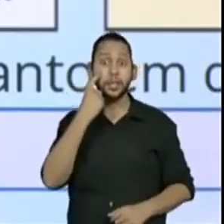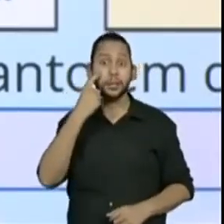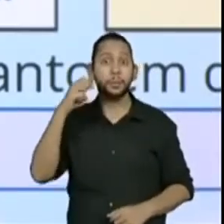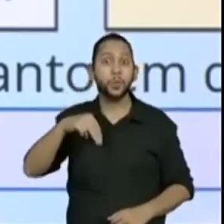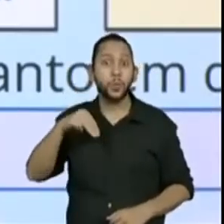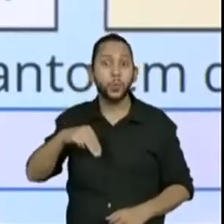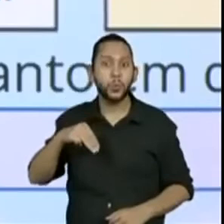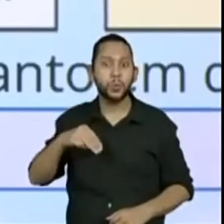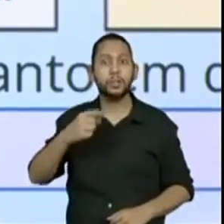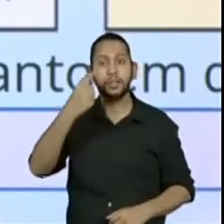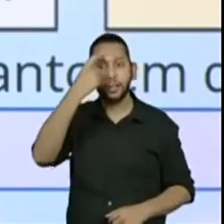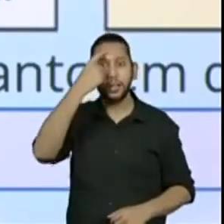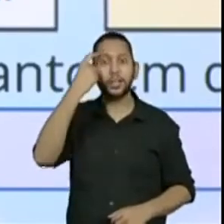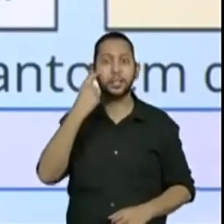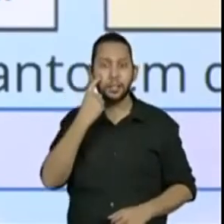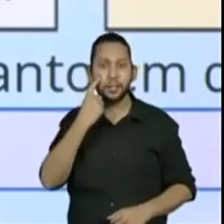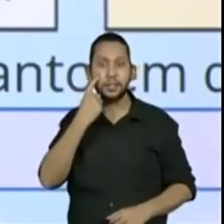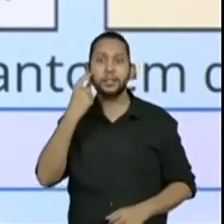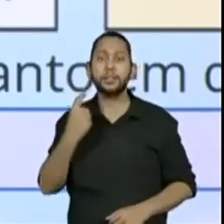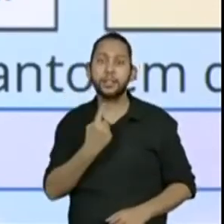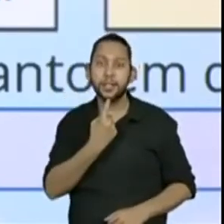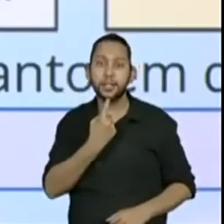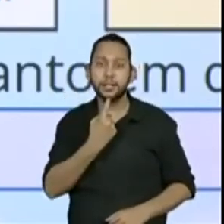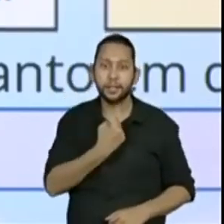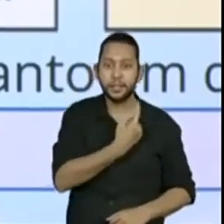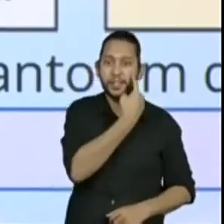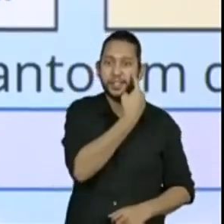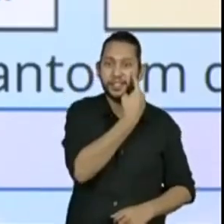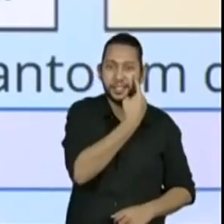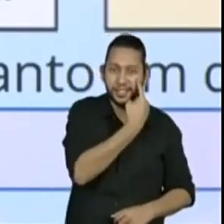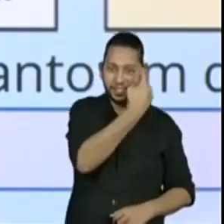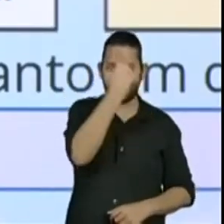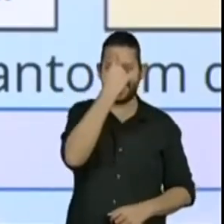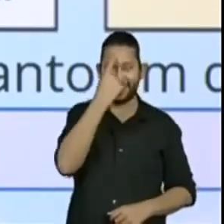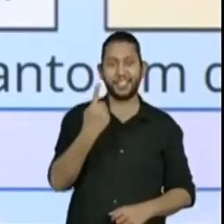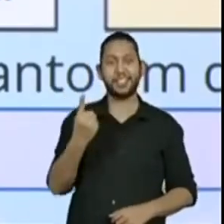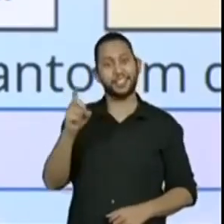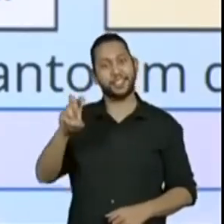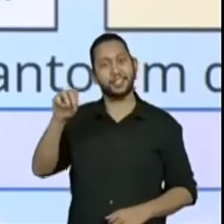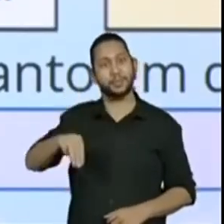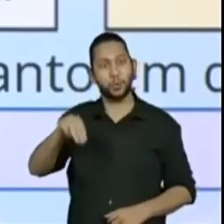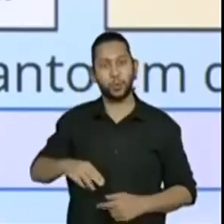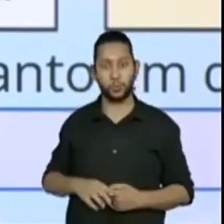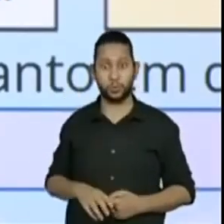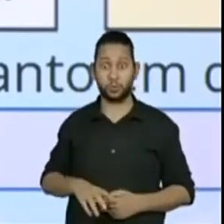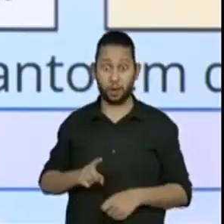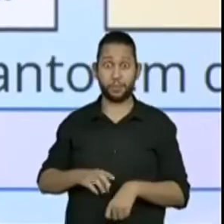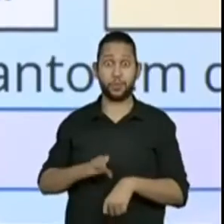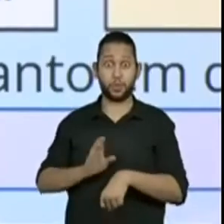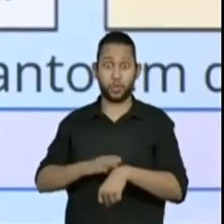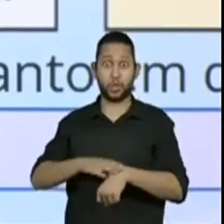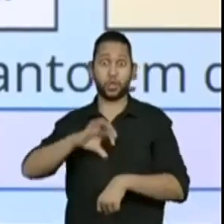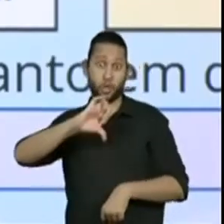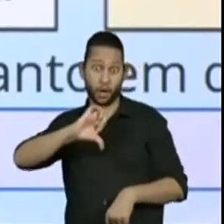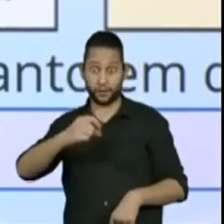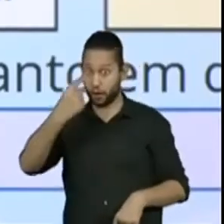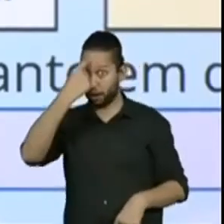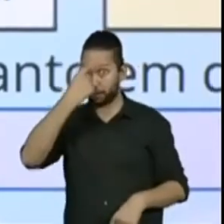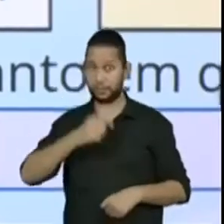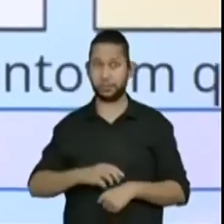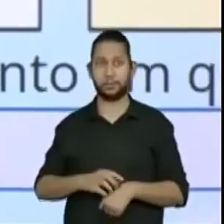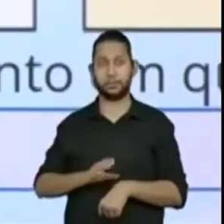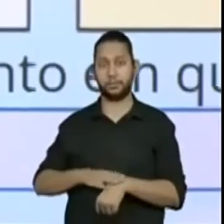Gustavo, da professora Denise. Tem mais? César Henrique, da professora Luciane. Então, vamos lá.